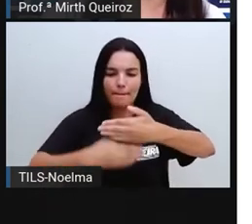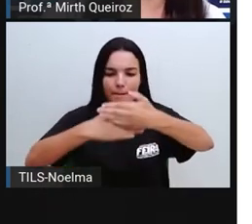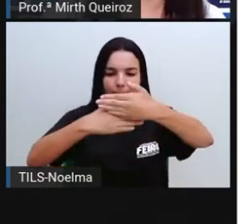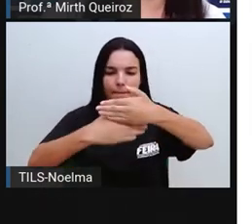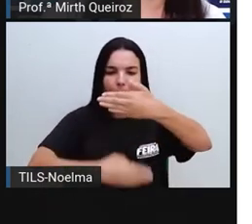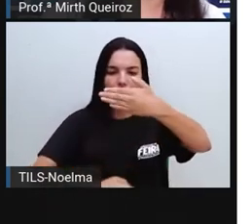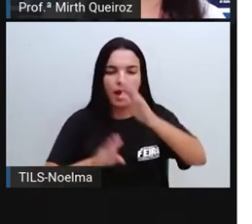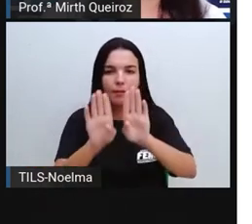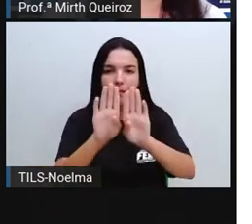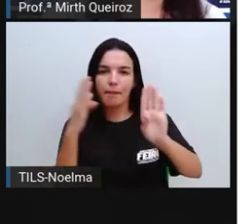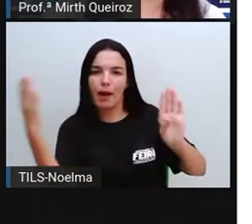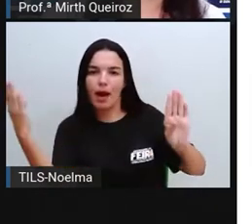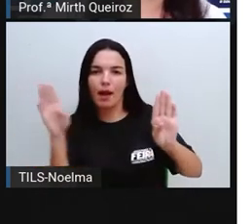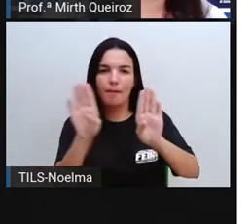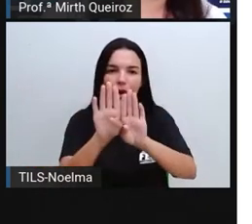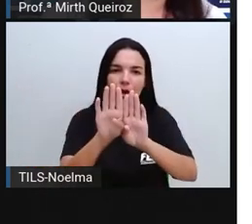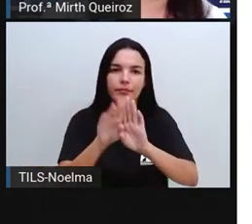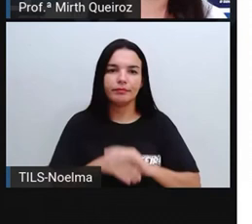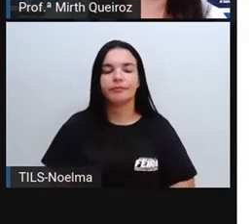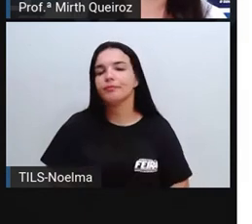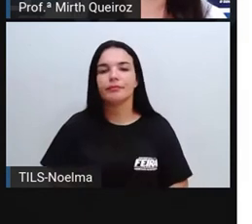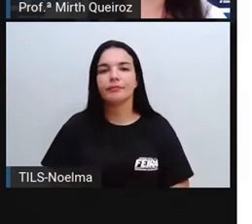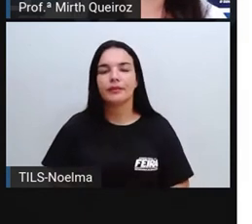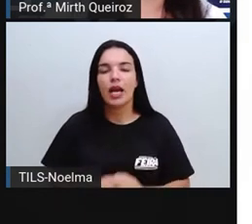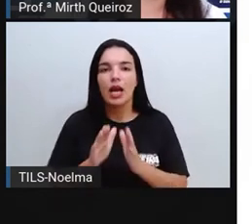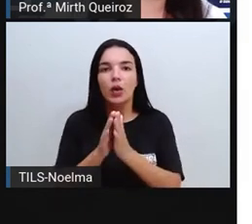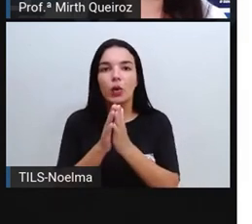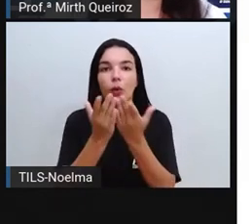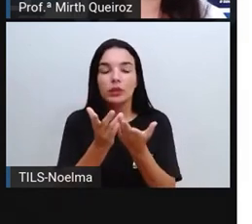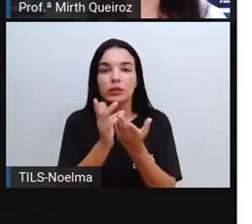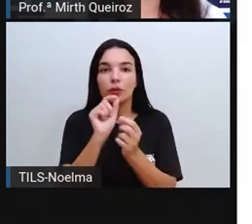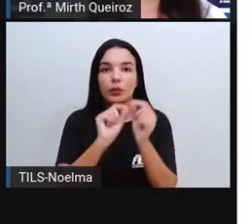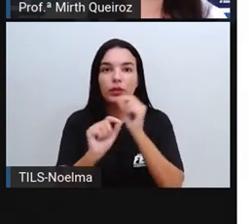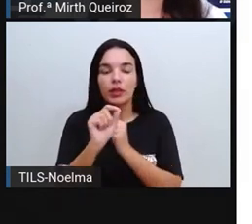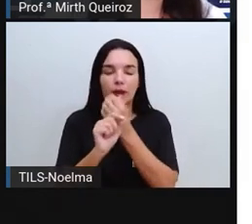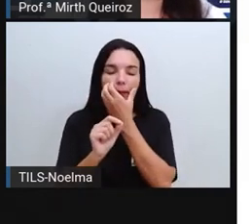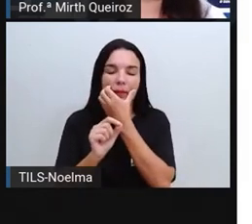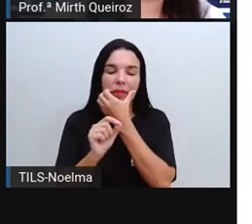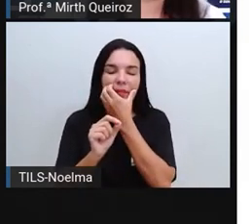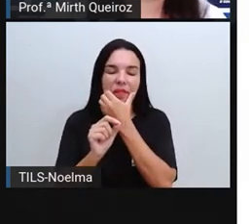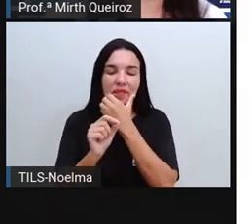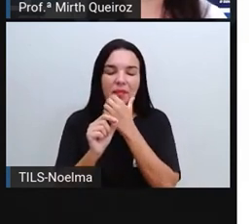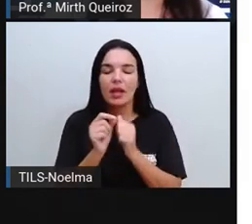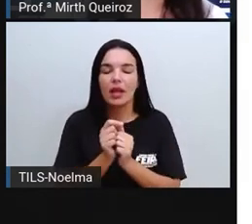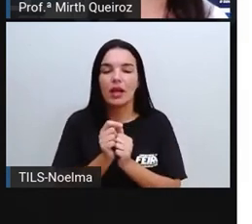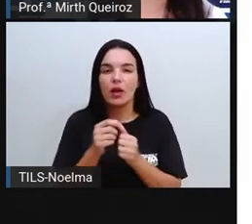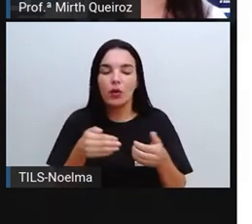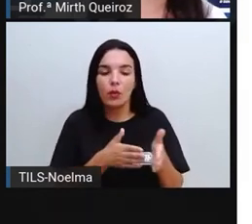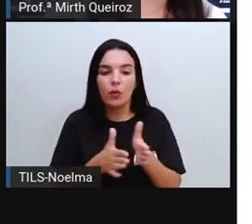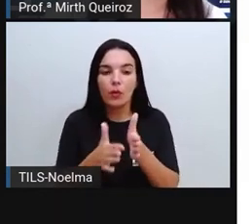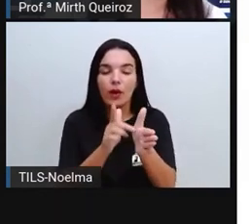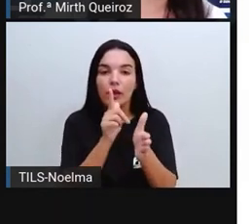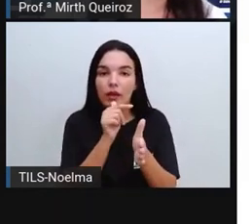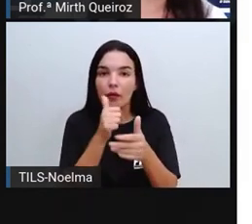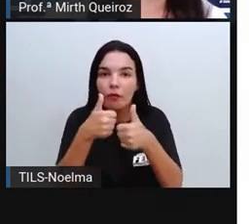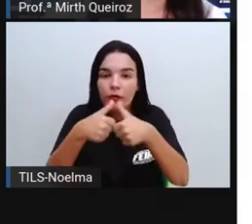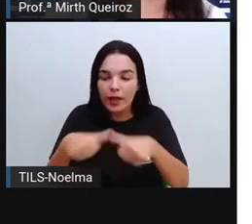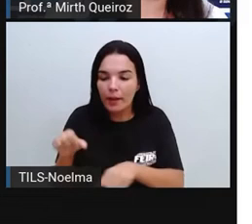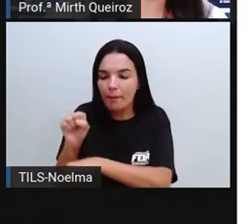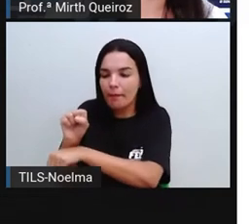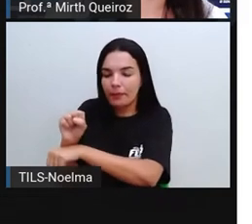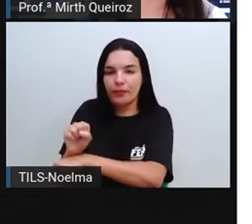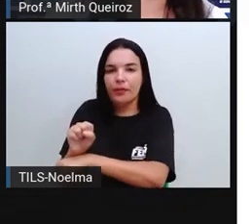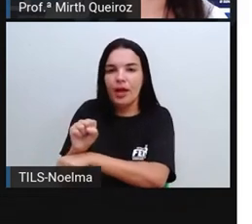Um rio, uma vez que o rio, ele fica lá represado, a gente vai se chamar nas chamadas barragens, né? O fluxo do rio, ele vai